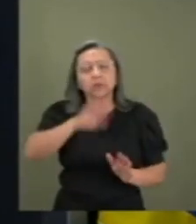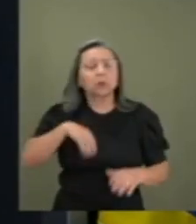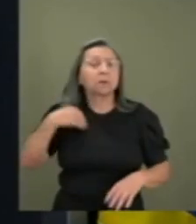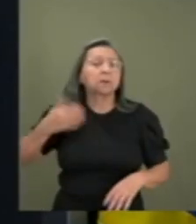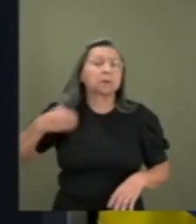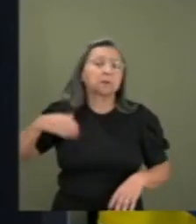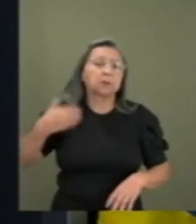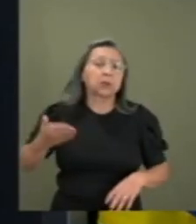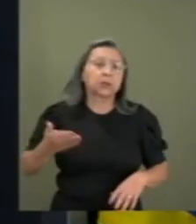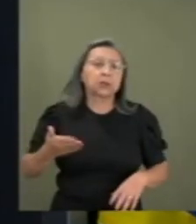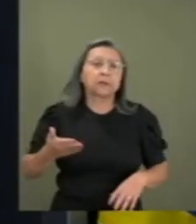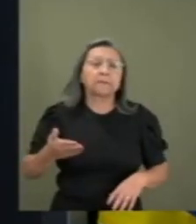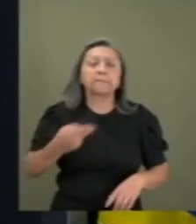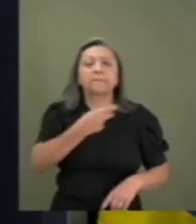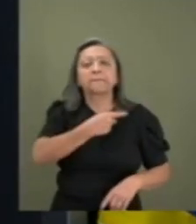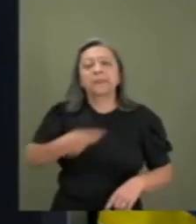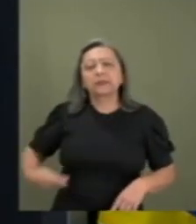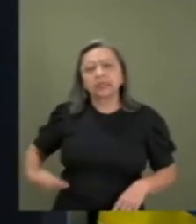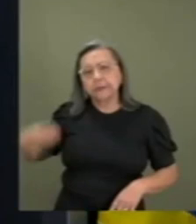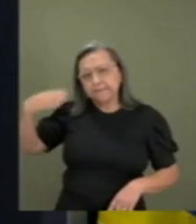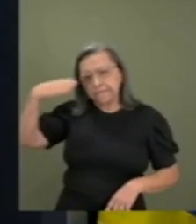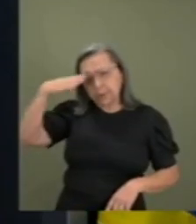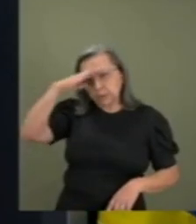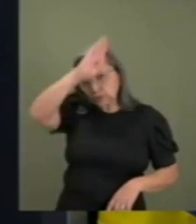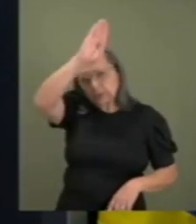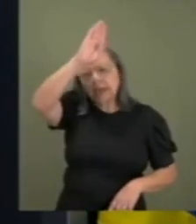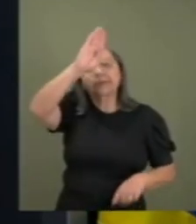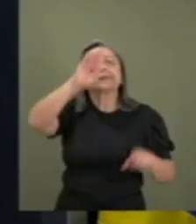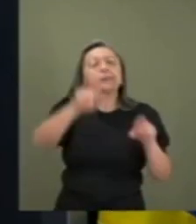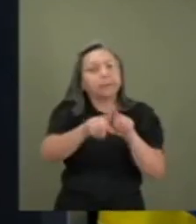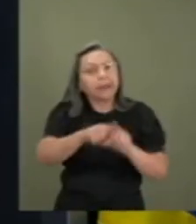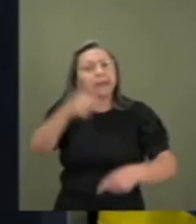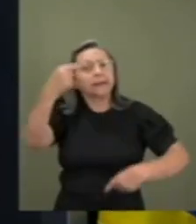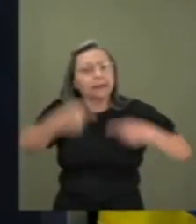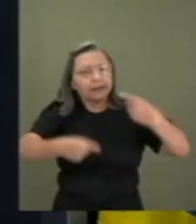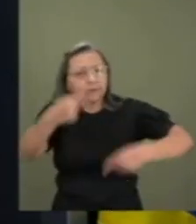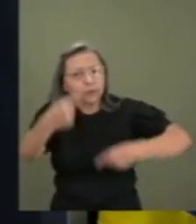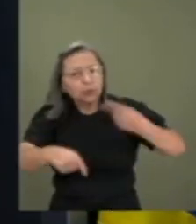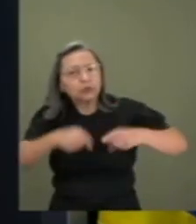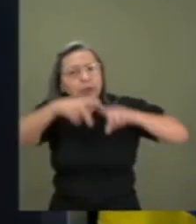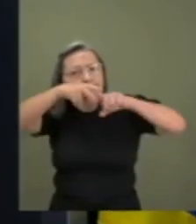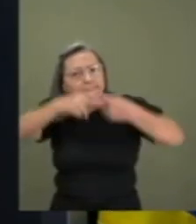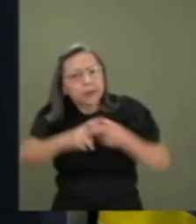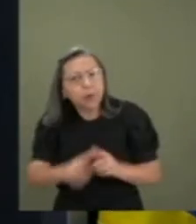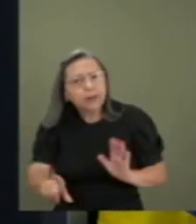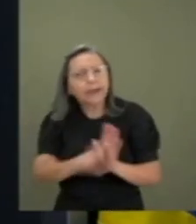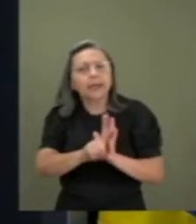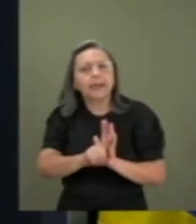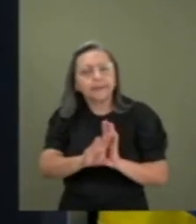o presidente Bolsonaro debate, faz, aprimora a lei,